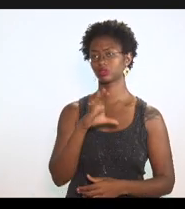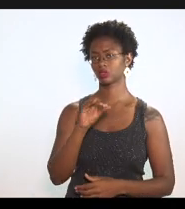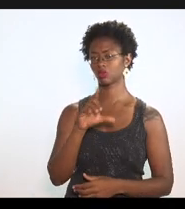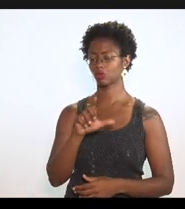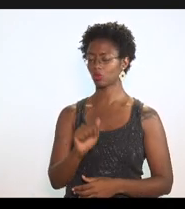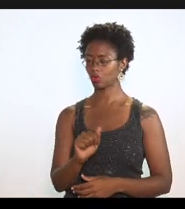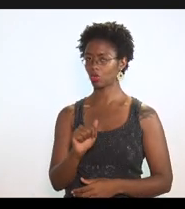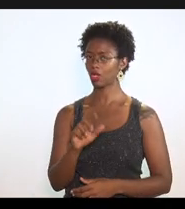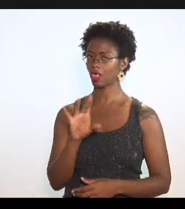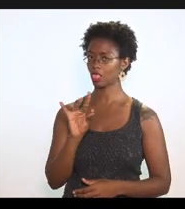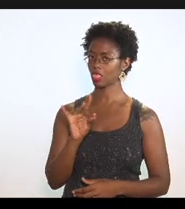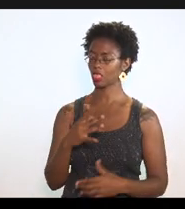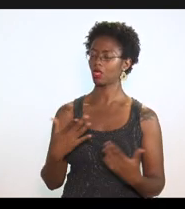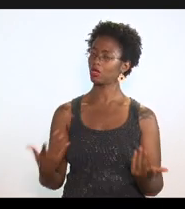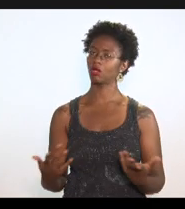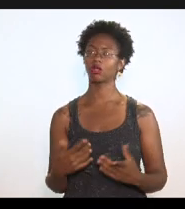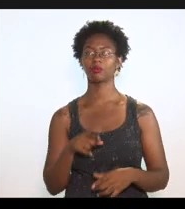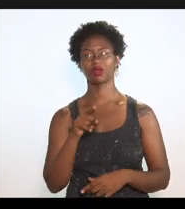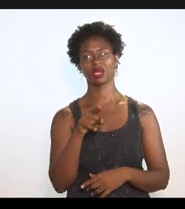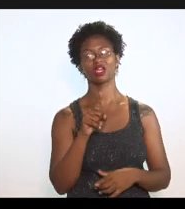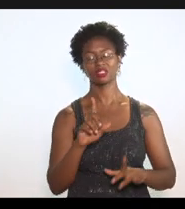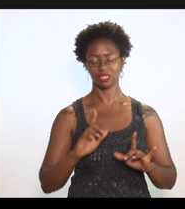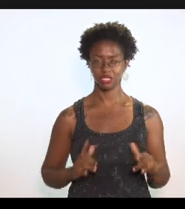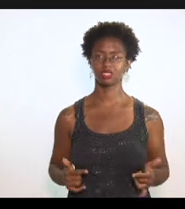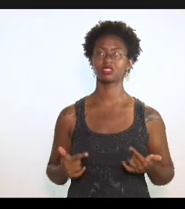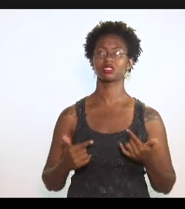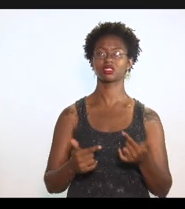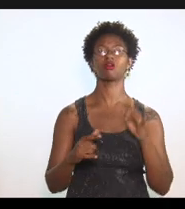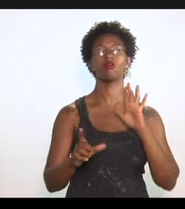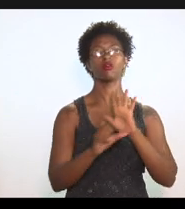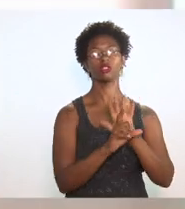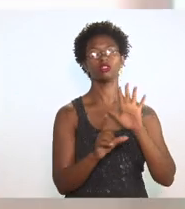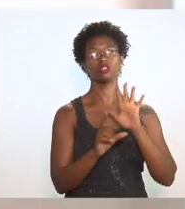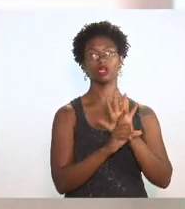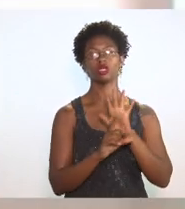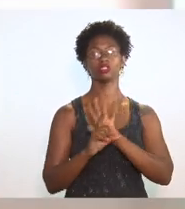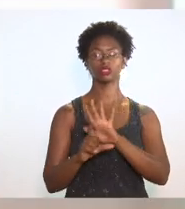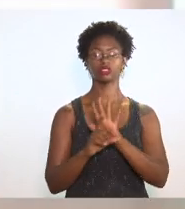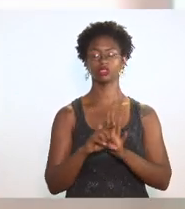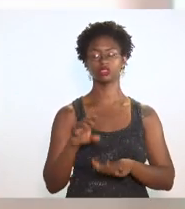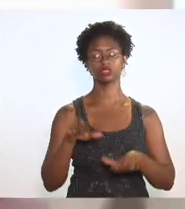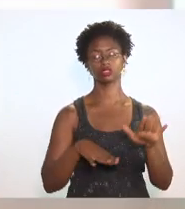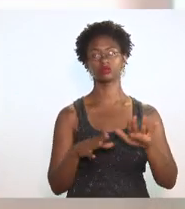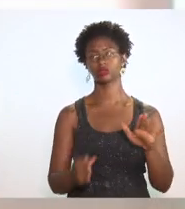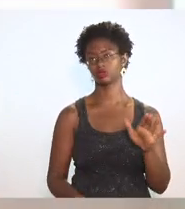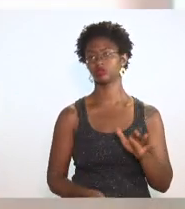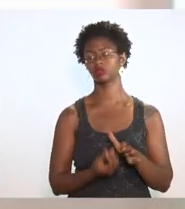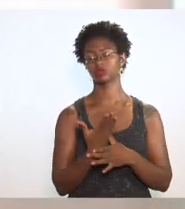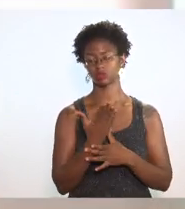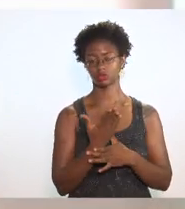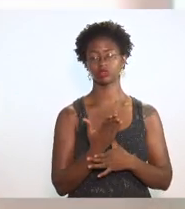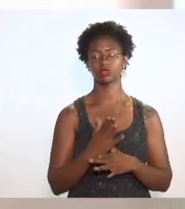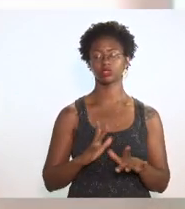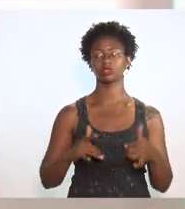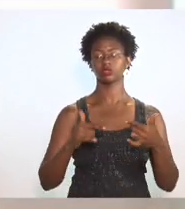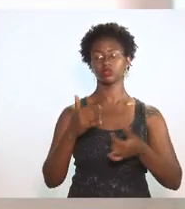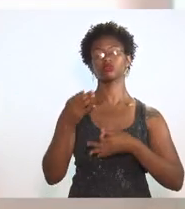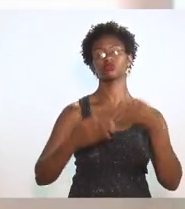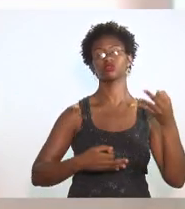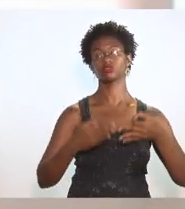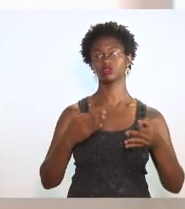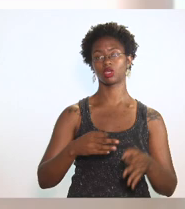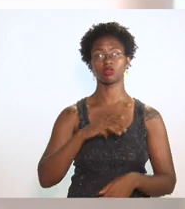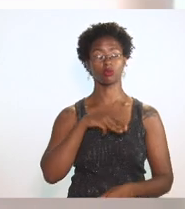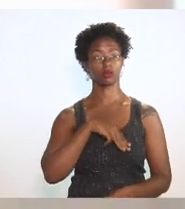para essa dinâmica legislativa que pode inclusive gerar a propositura de medida judicial pelo Ministério